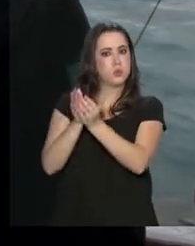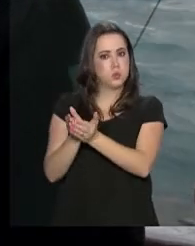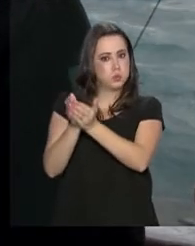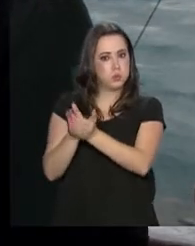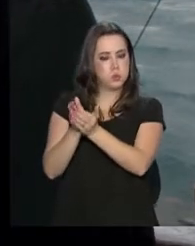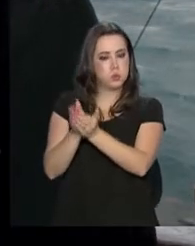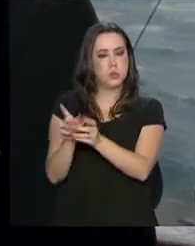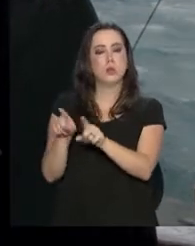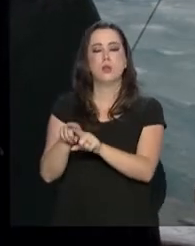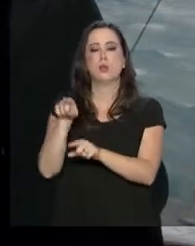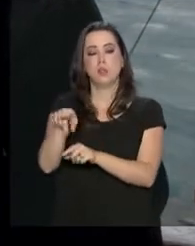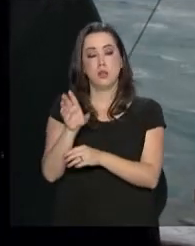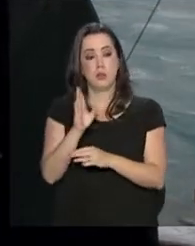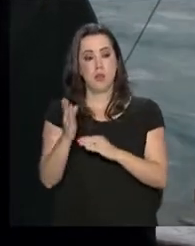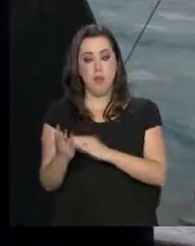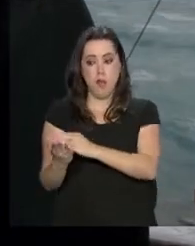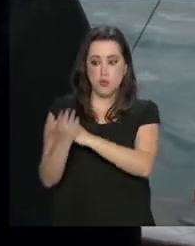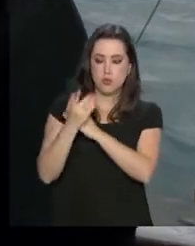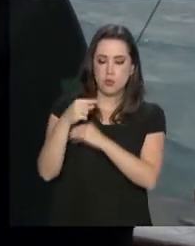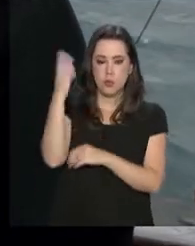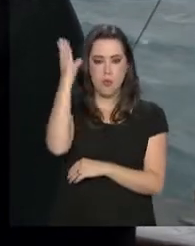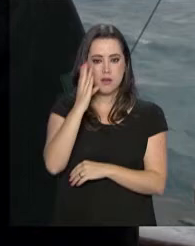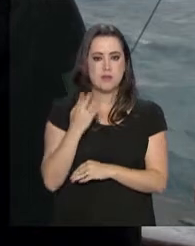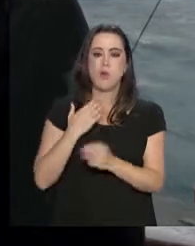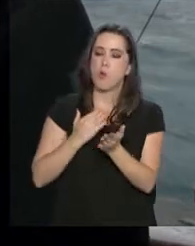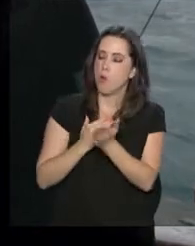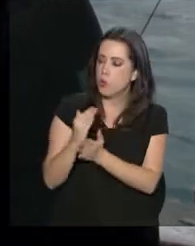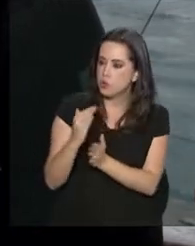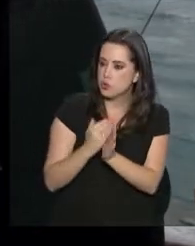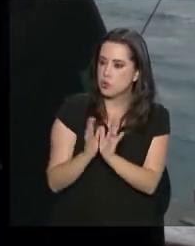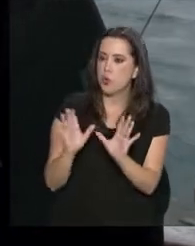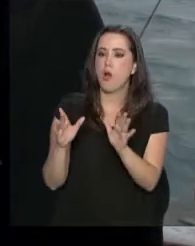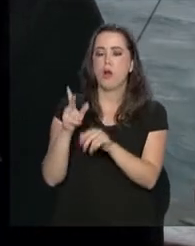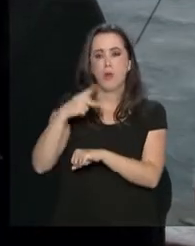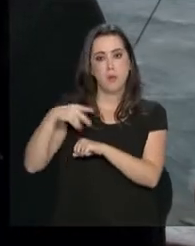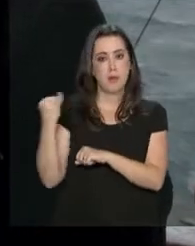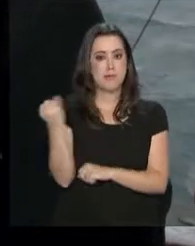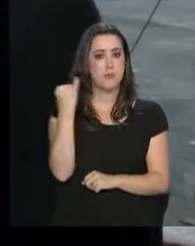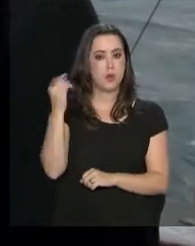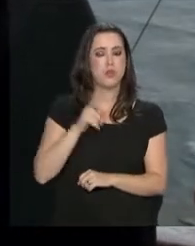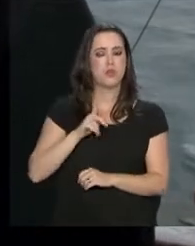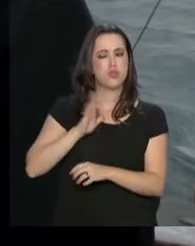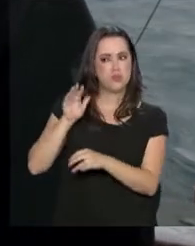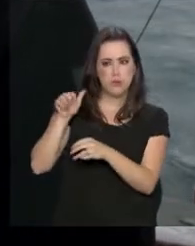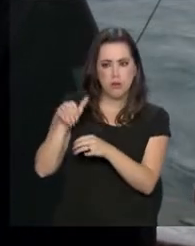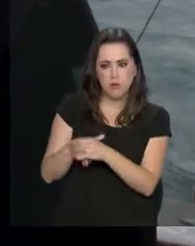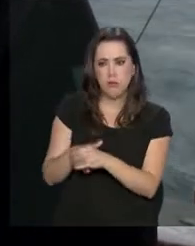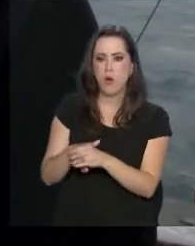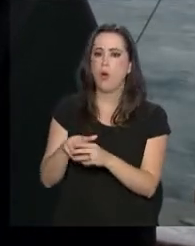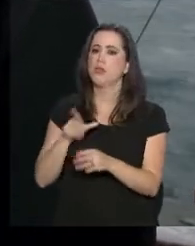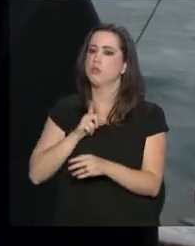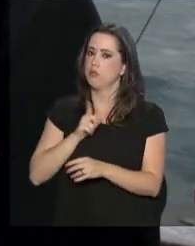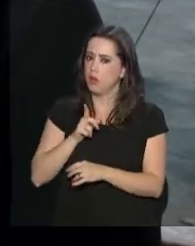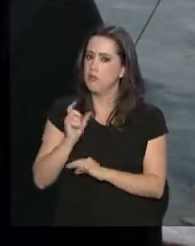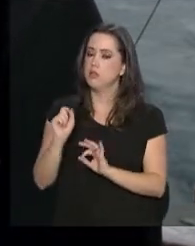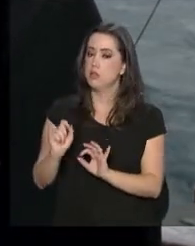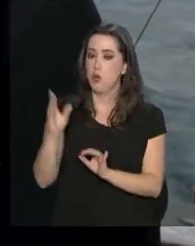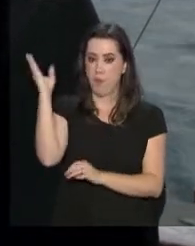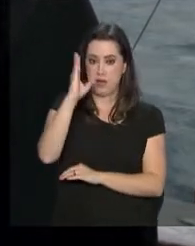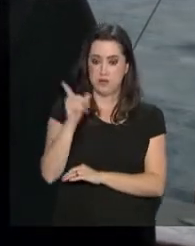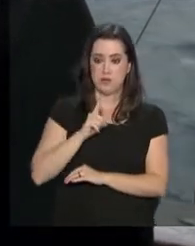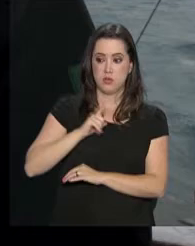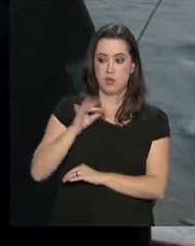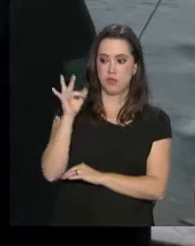propicia também ao Brasil continuar como membro consultivo do Tratado da Antártica. Ele vai ter poder de voto no